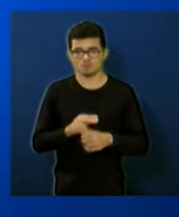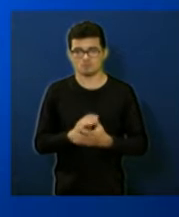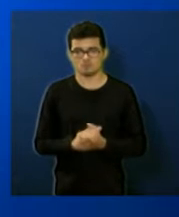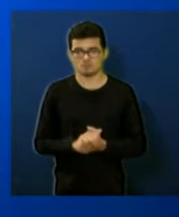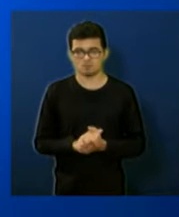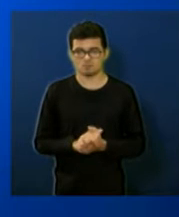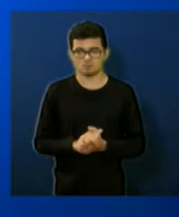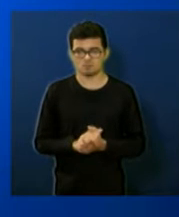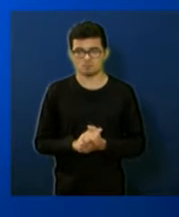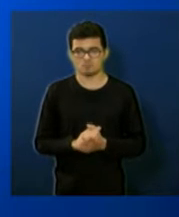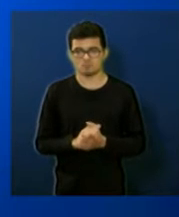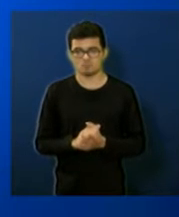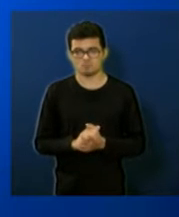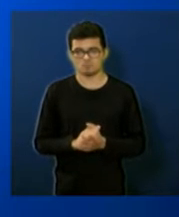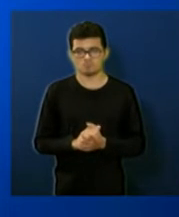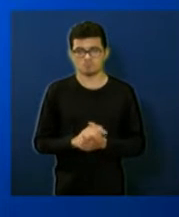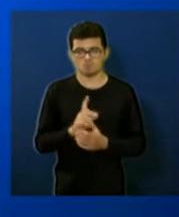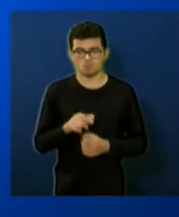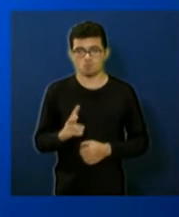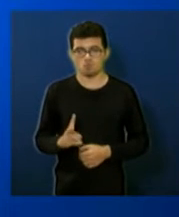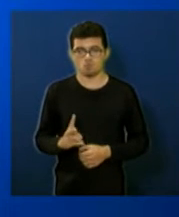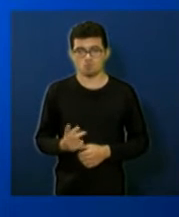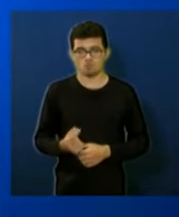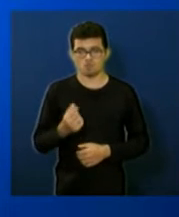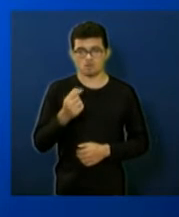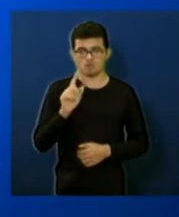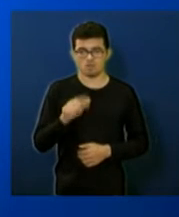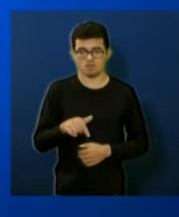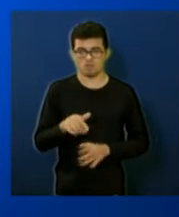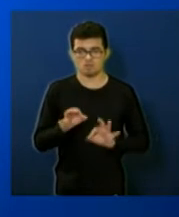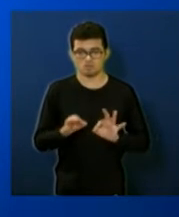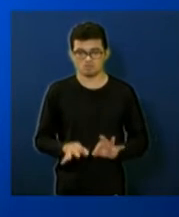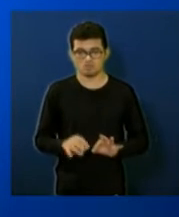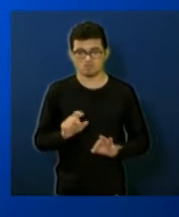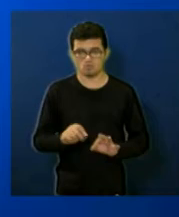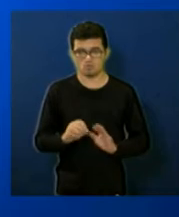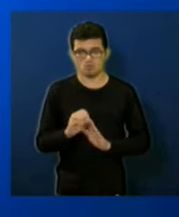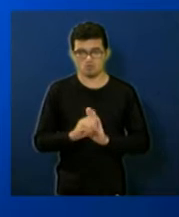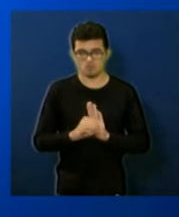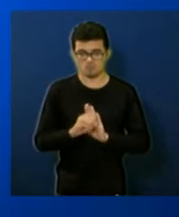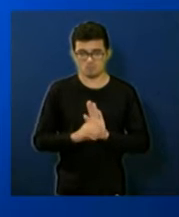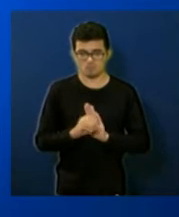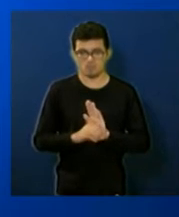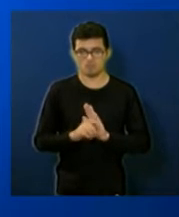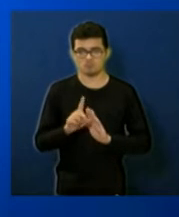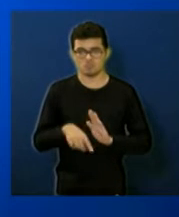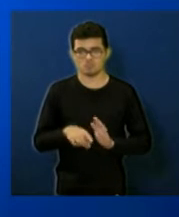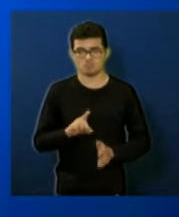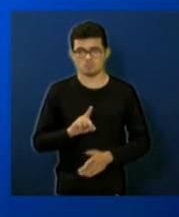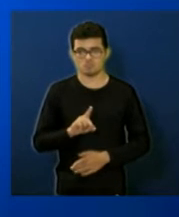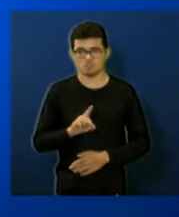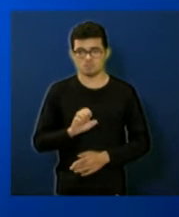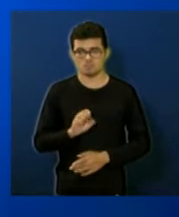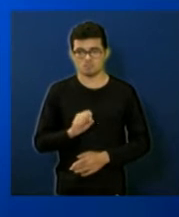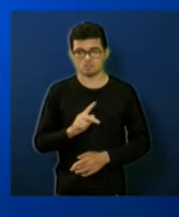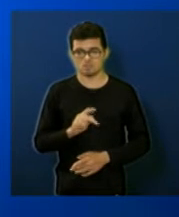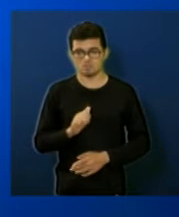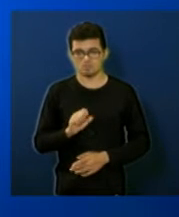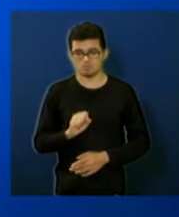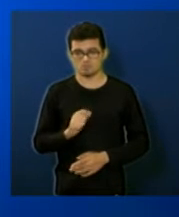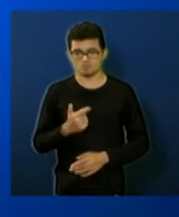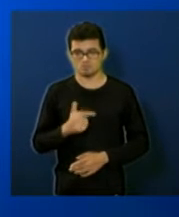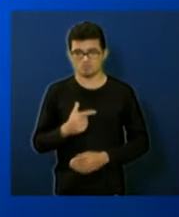basicamente é isso o valor que está aqui é exatamente o valor previsto no orçamento destas despesas porque nós não temos como